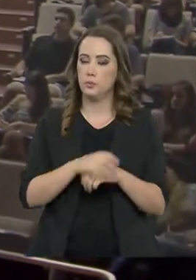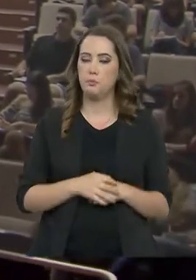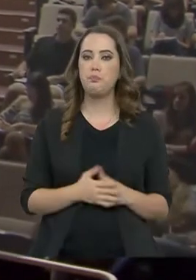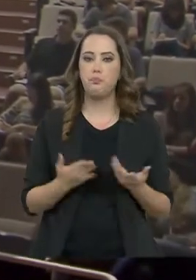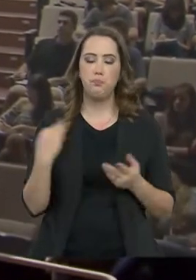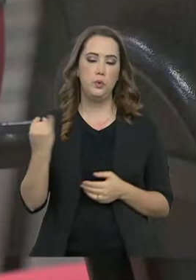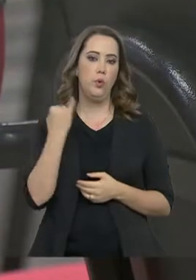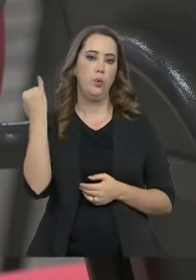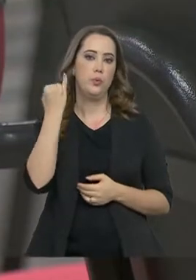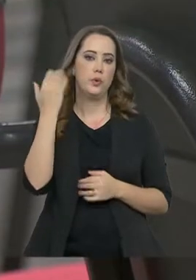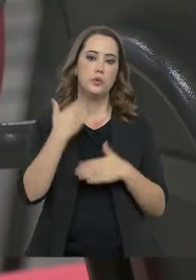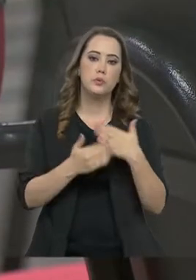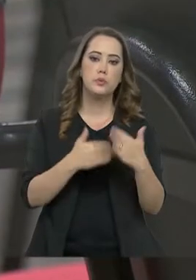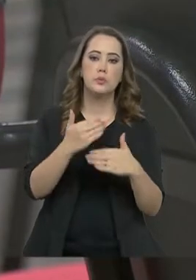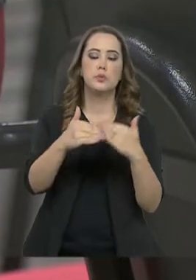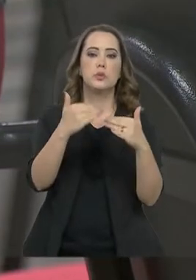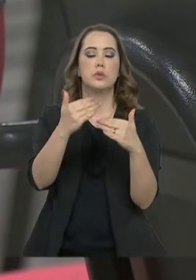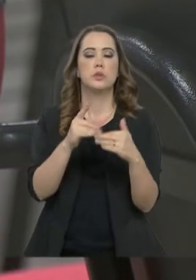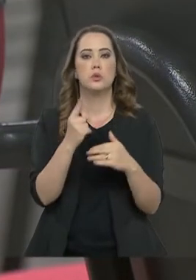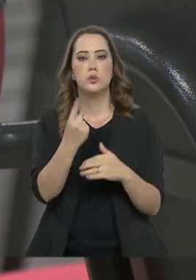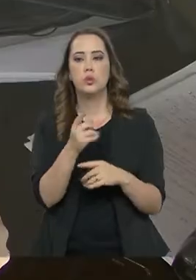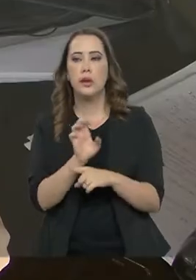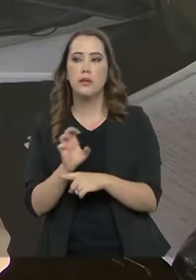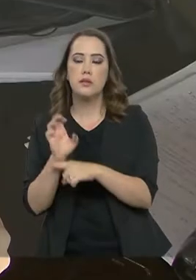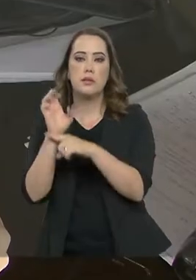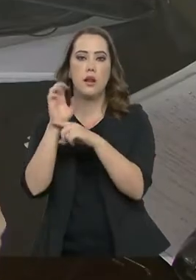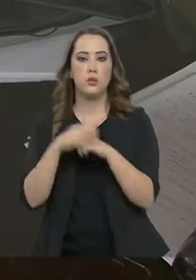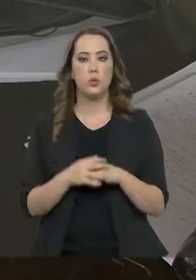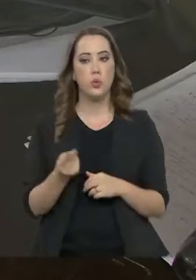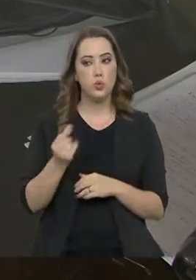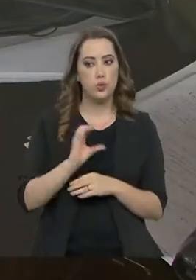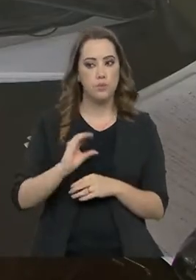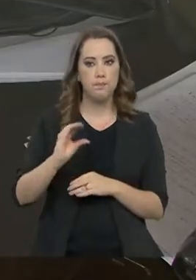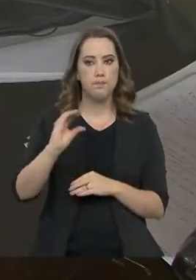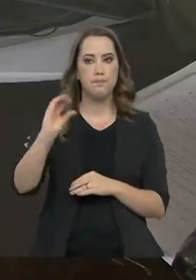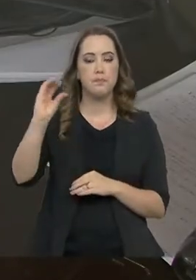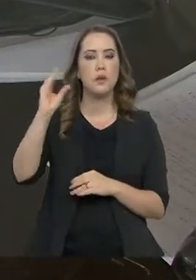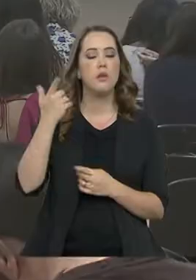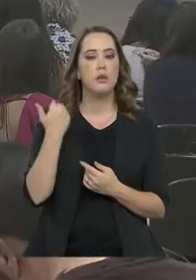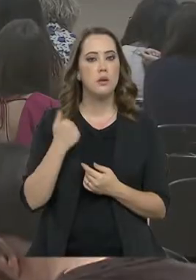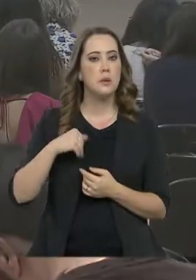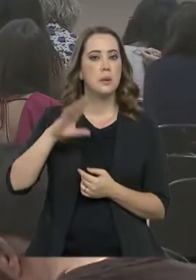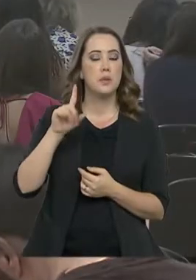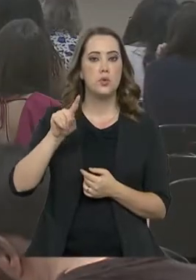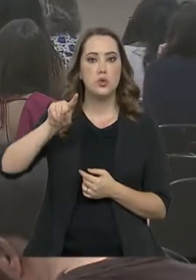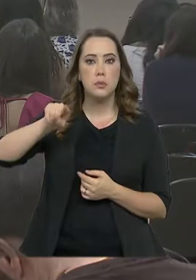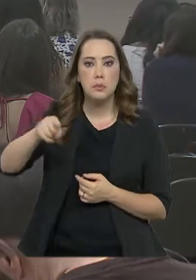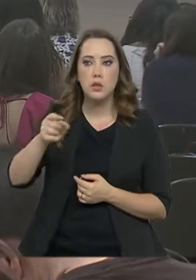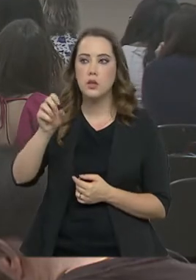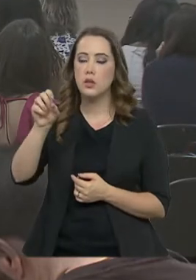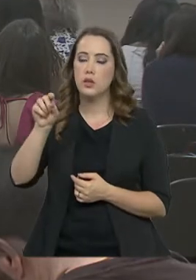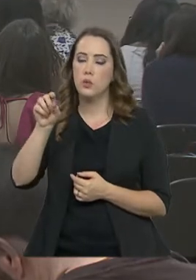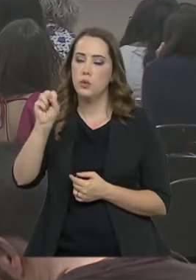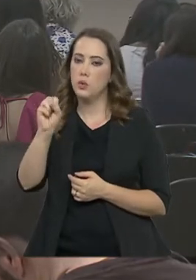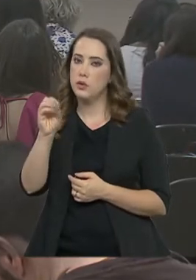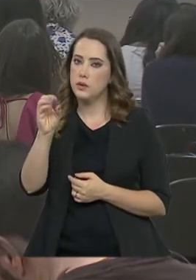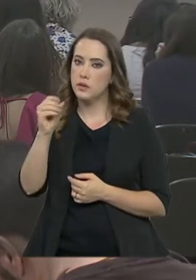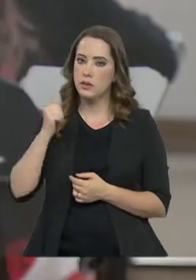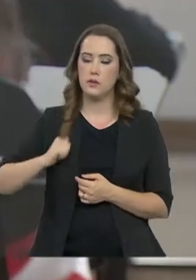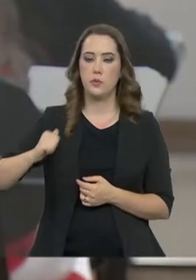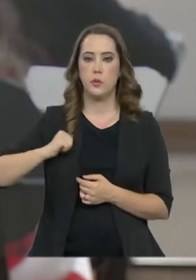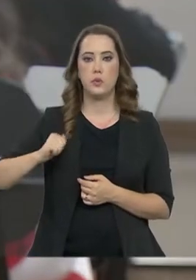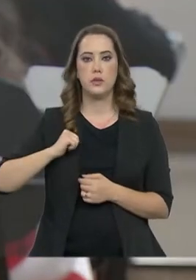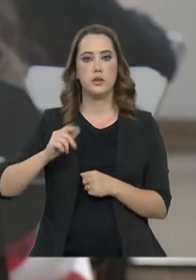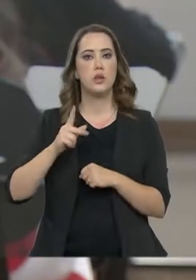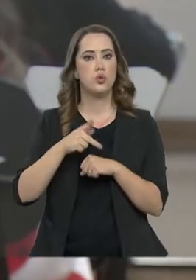com importância para o desenvolvimento de cada estado. Com o recurso, vão ser concedidas 1.800 bolsas de pós-graduação,